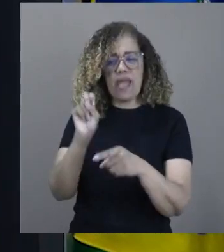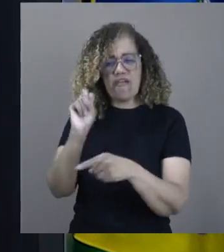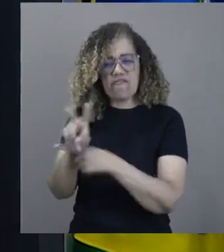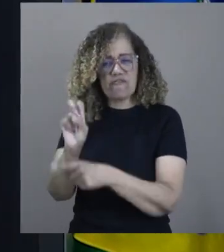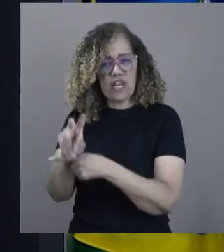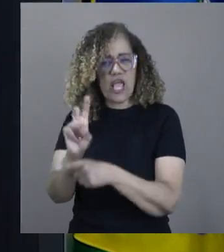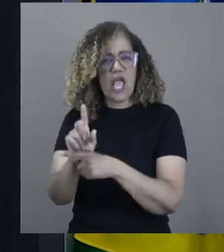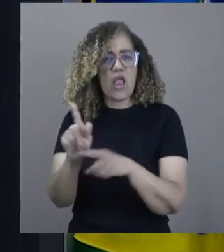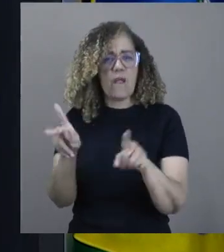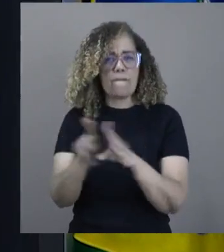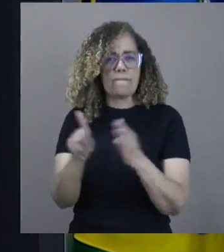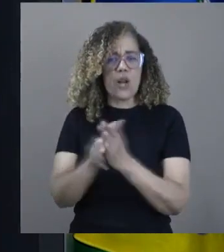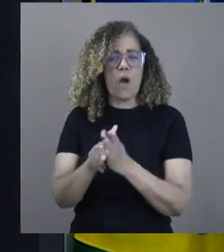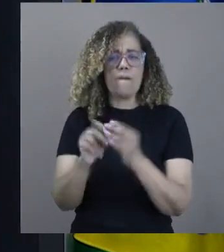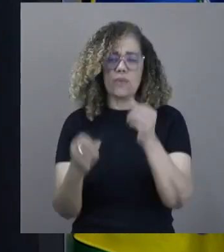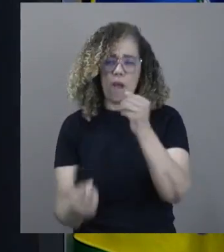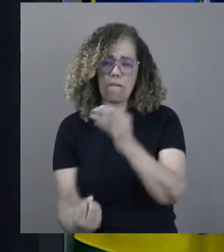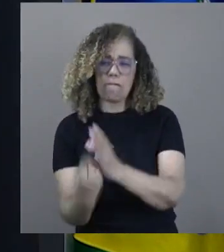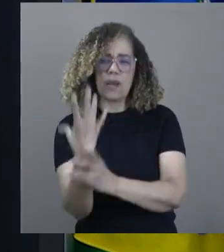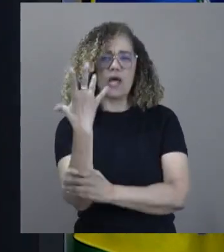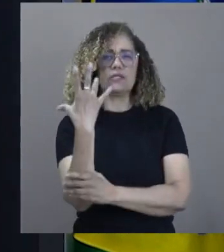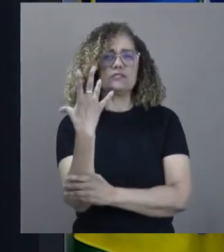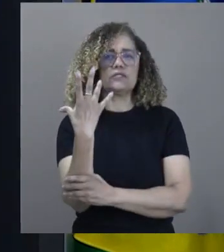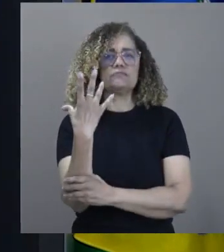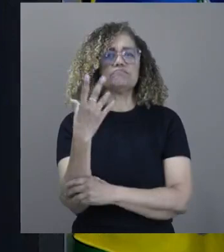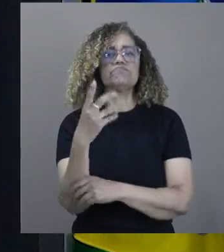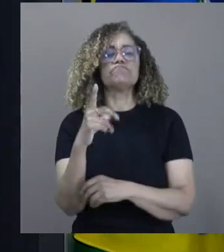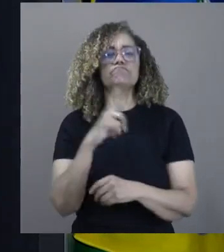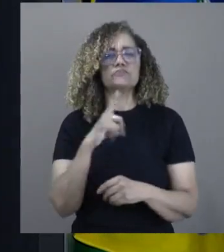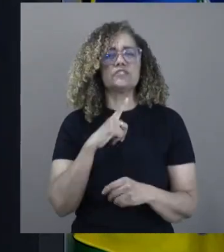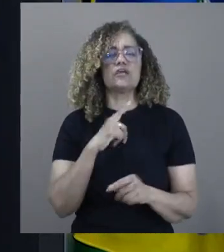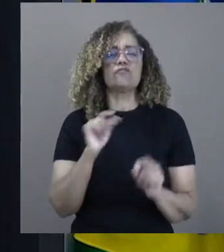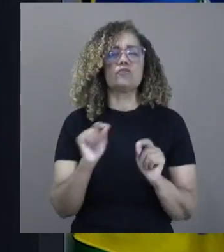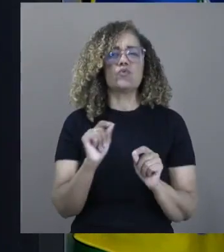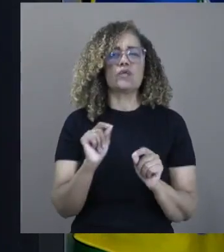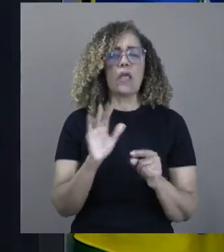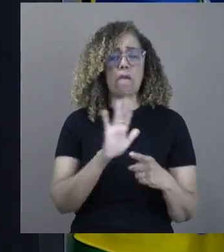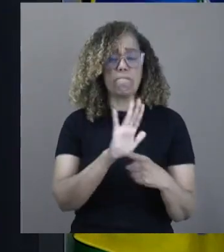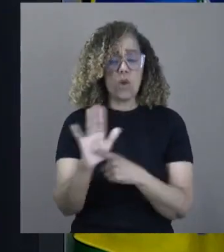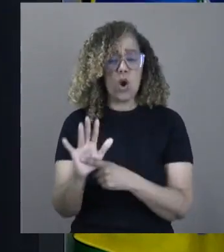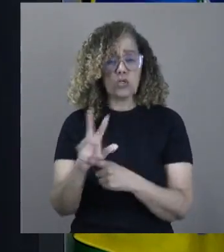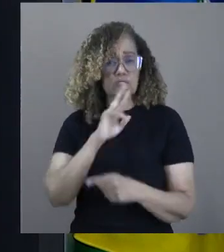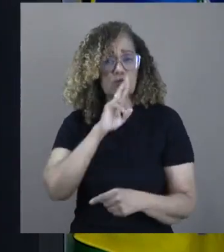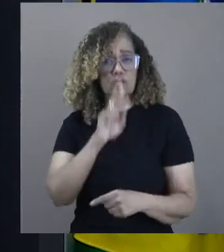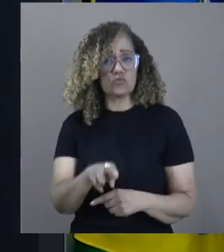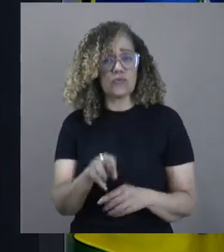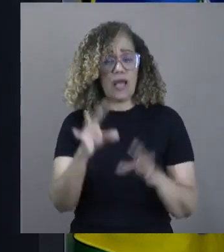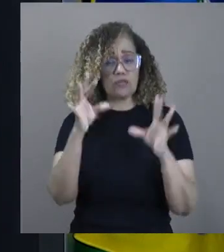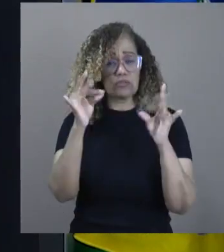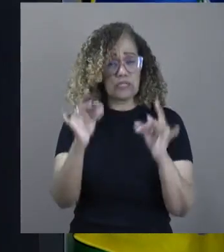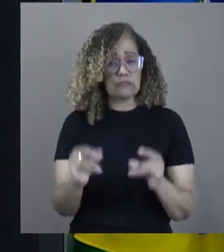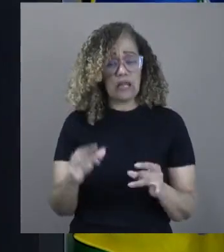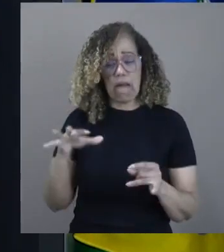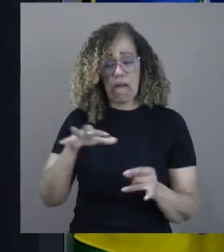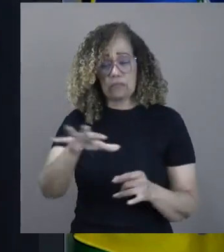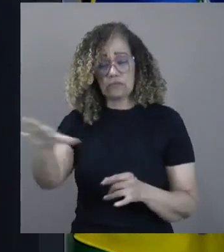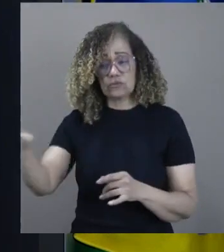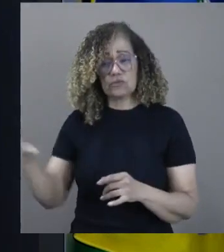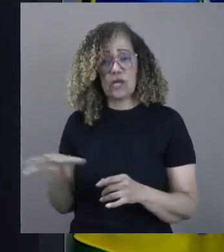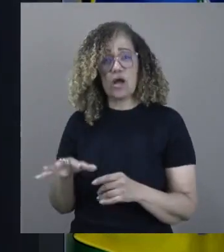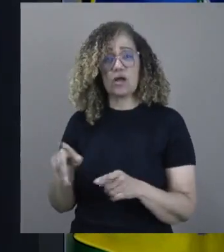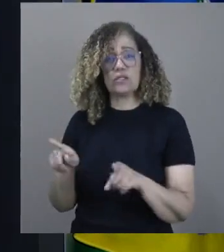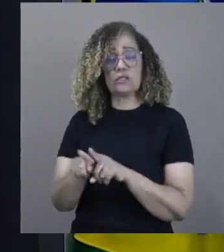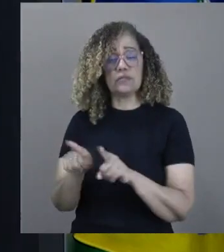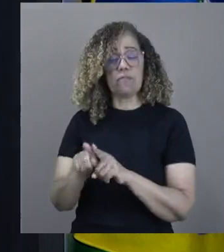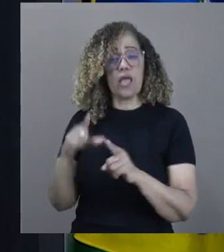Plano Nacional de Fertilizantes, que entre e outras coisas, traz um diagnóstico detalhado do setor e estabelece